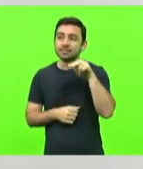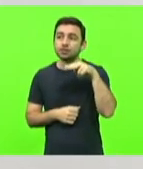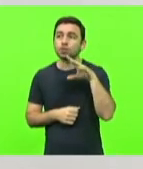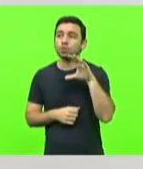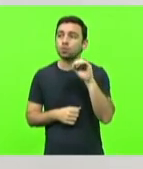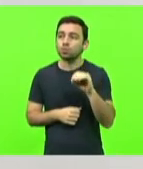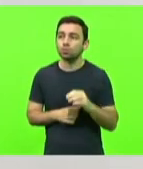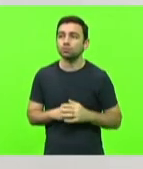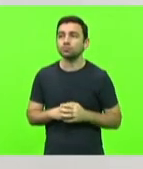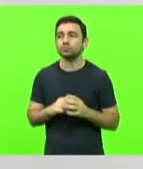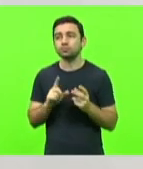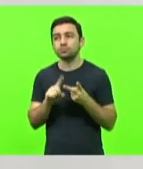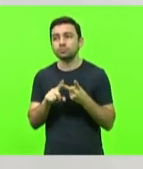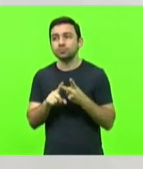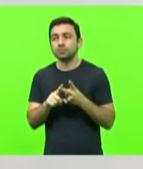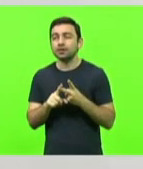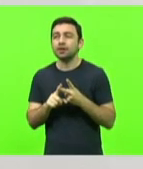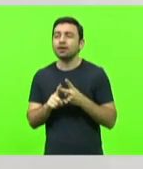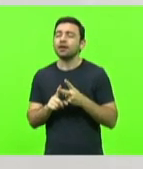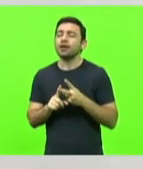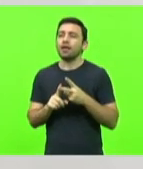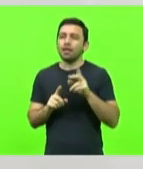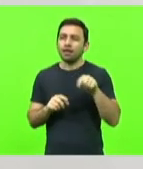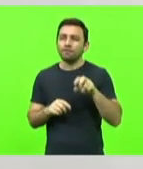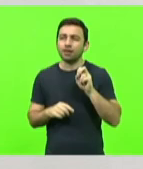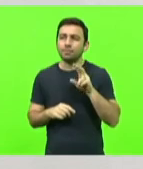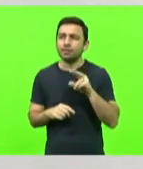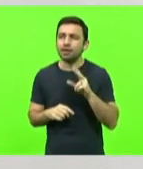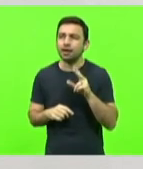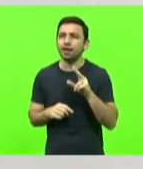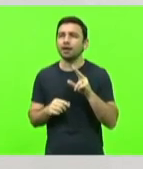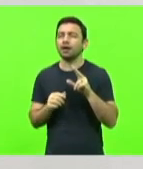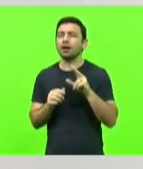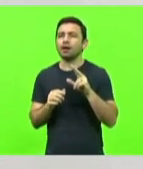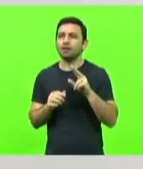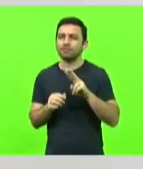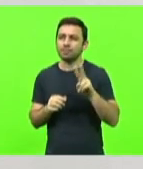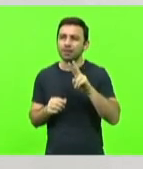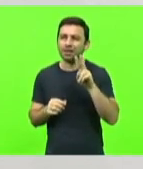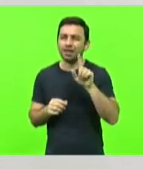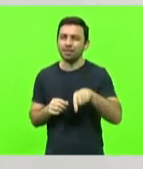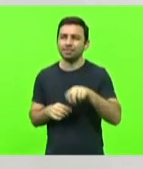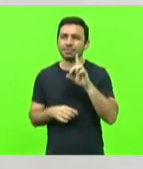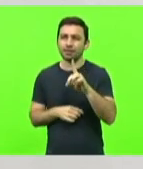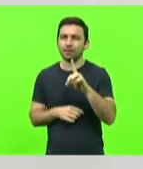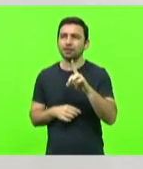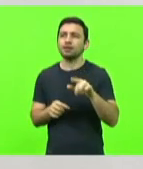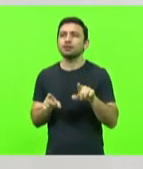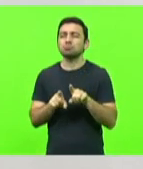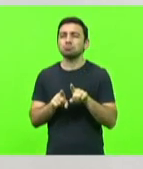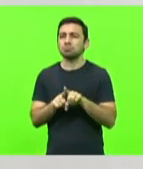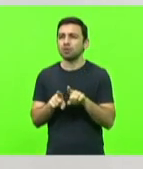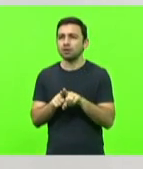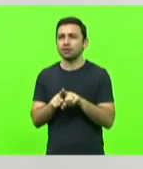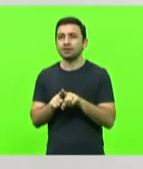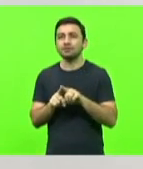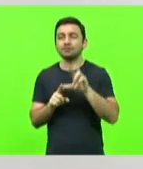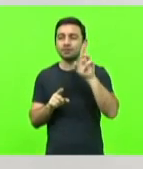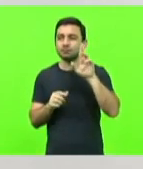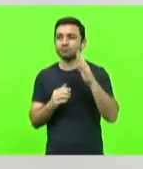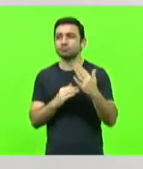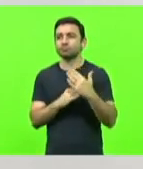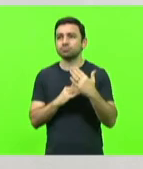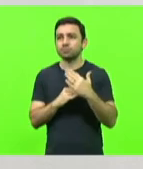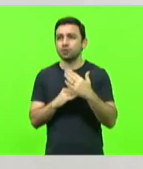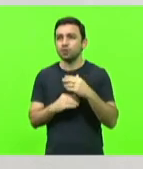tomamos a vitamina D, vitamina D e graças a Deus o demais do